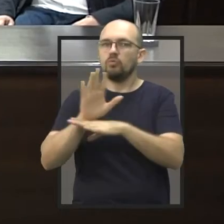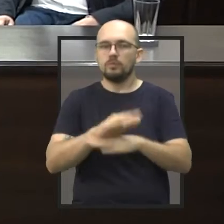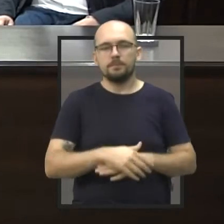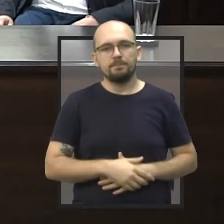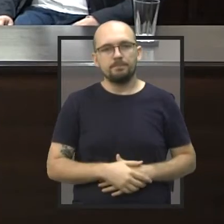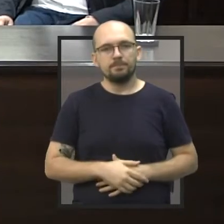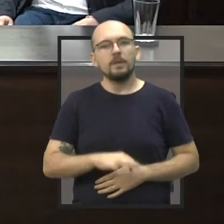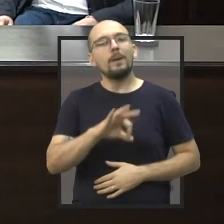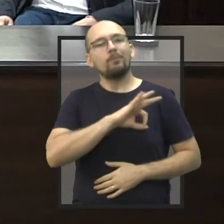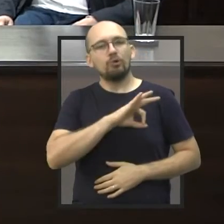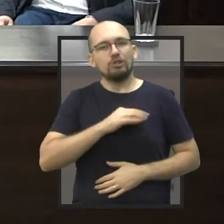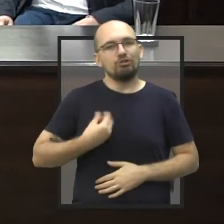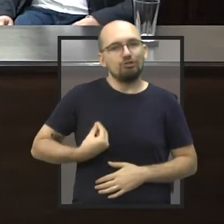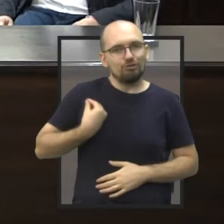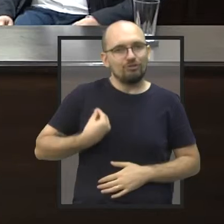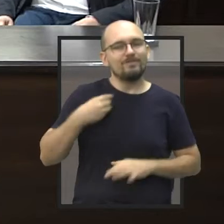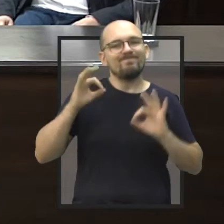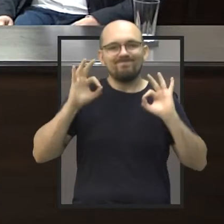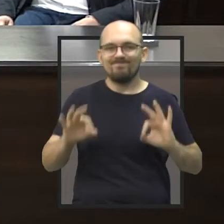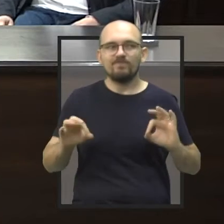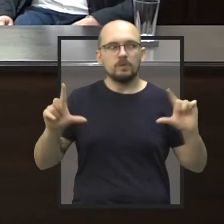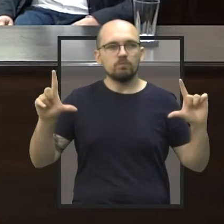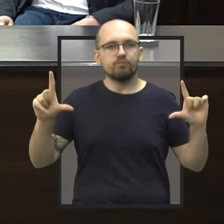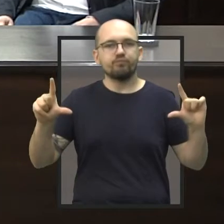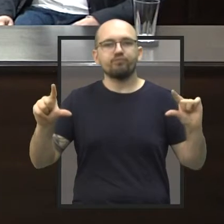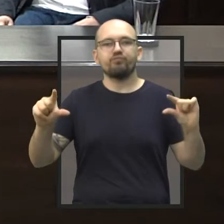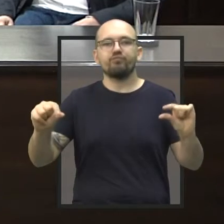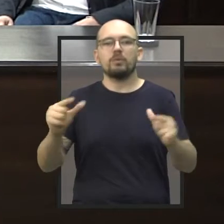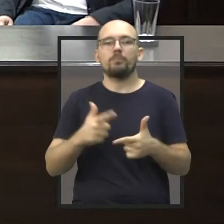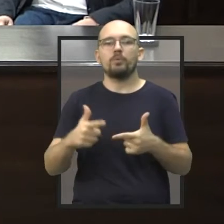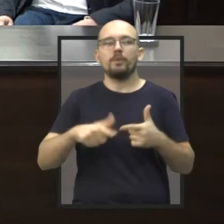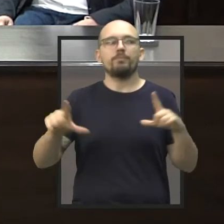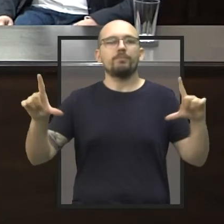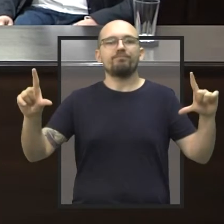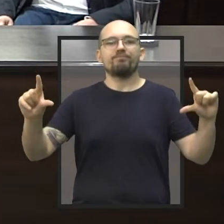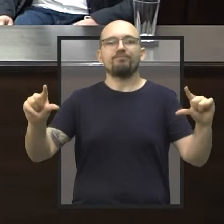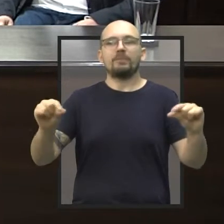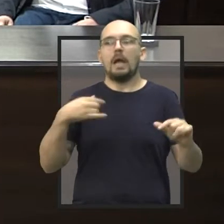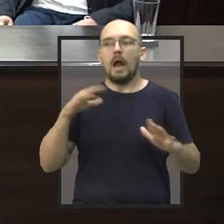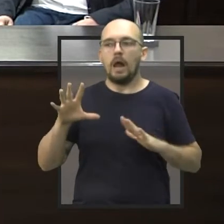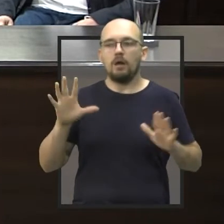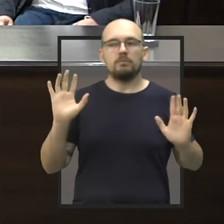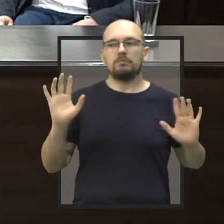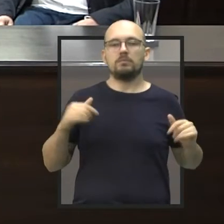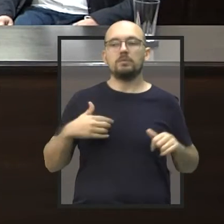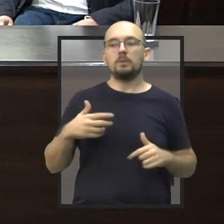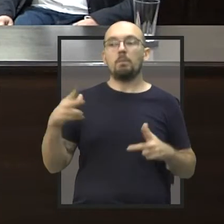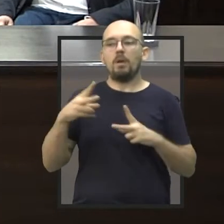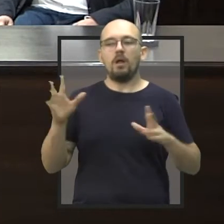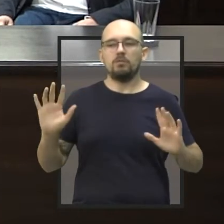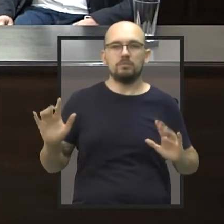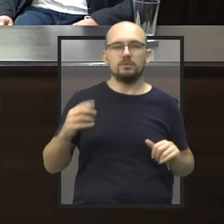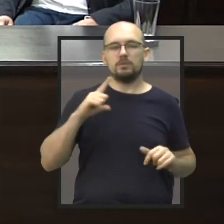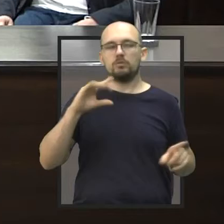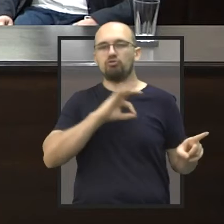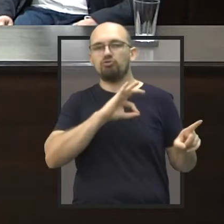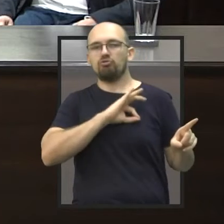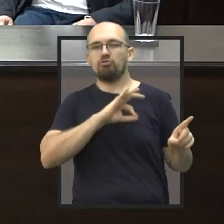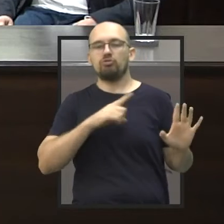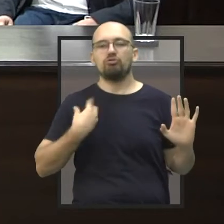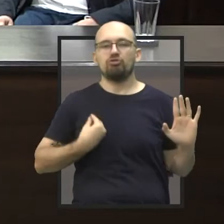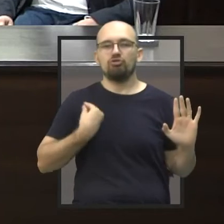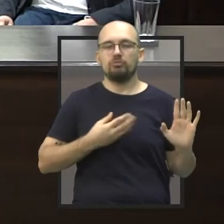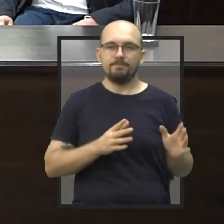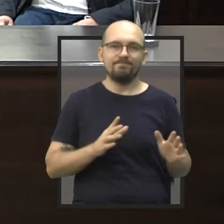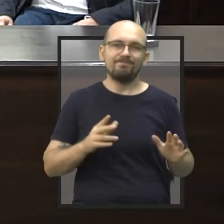O policiamento presente, com certeza, inibe as ações criminais ou de, às